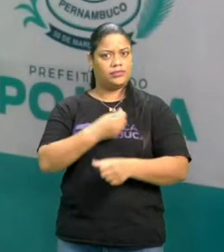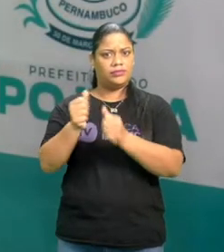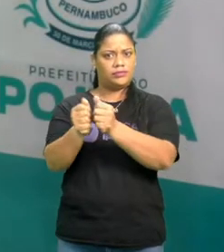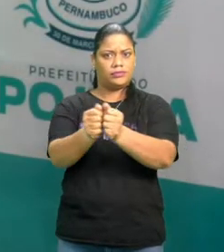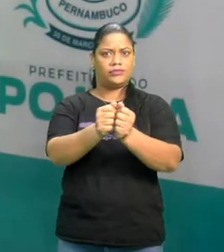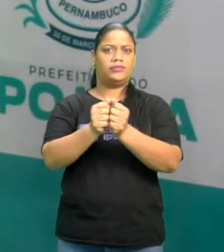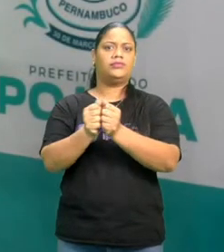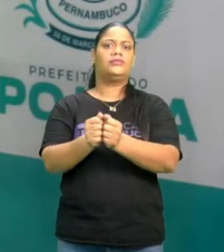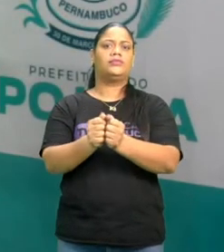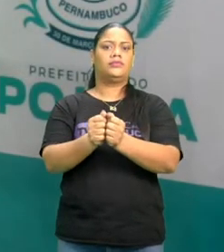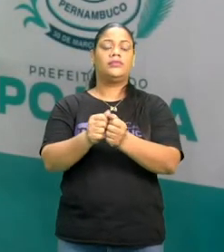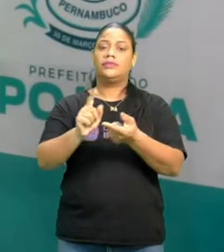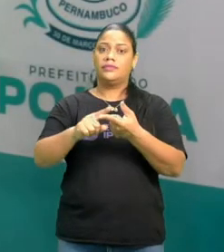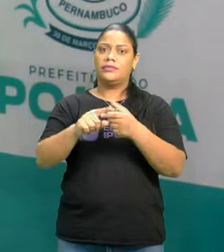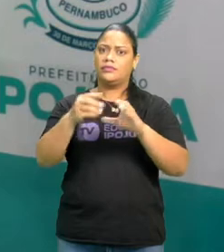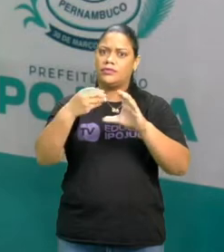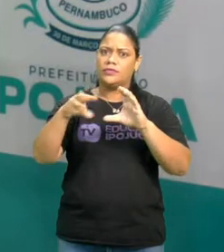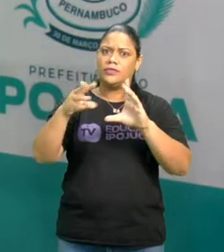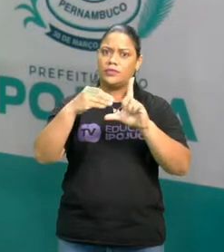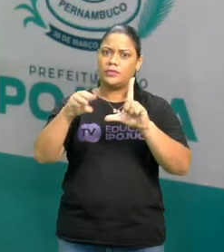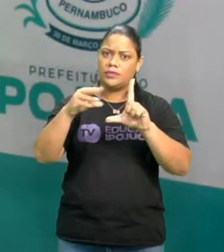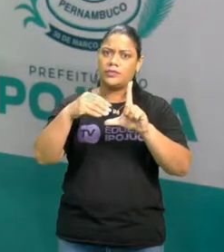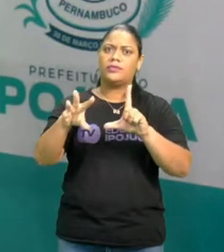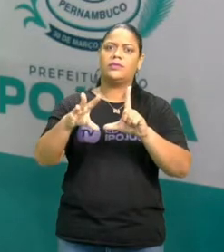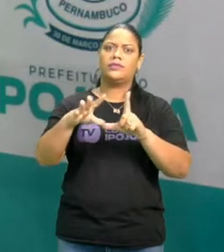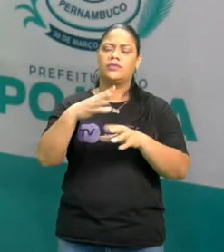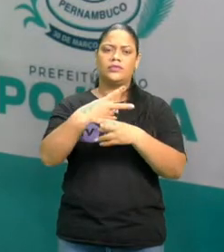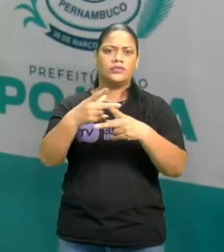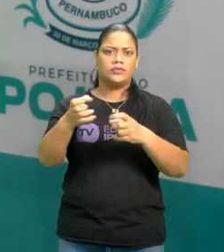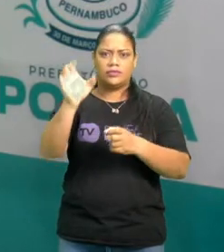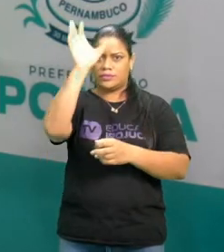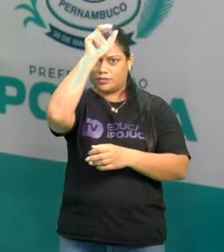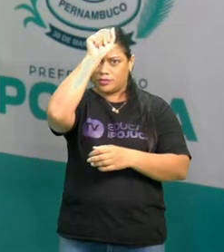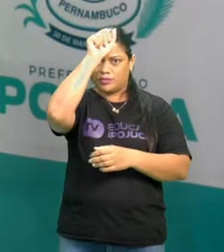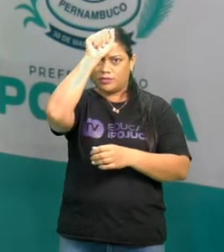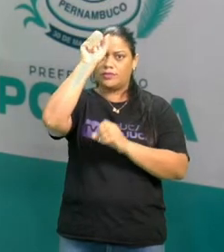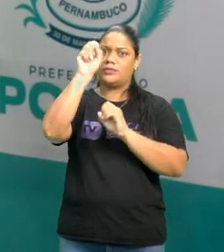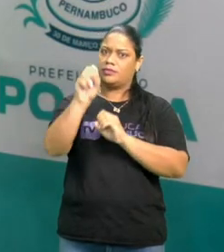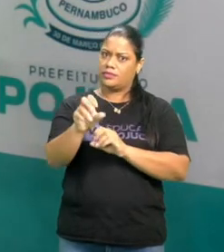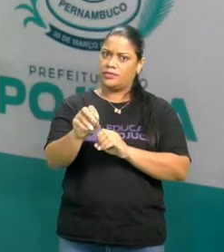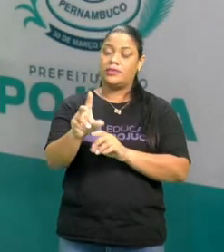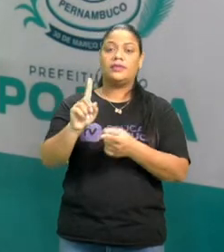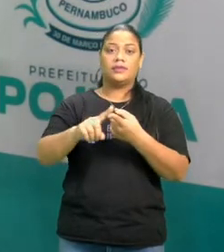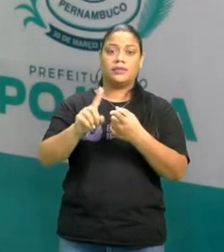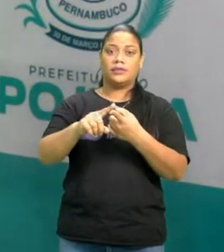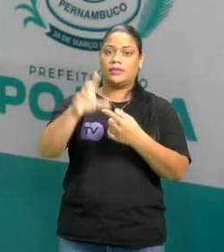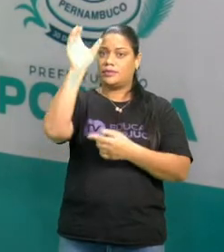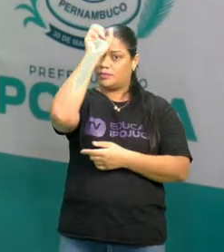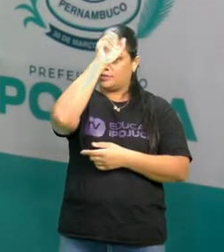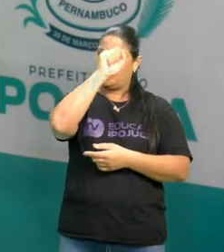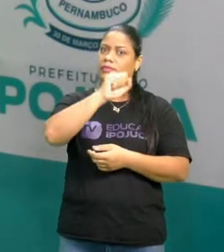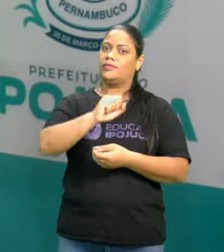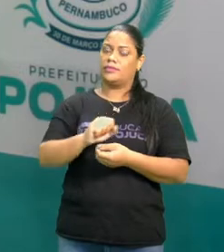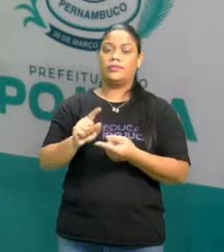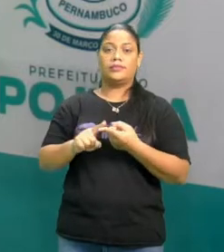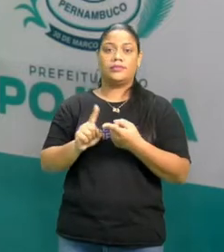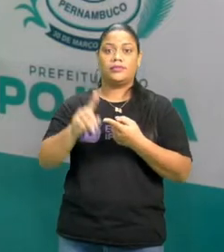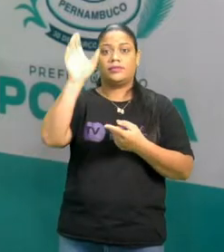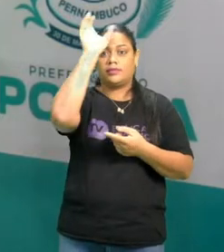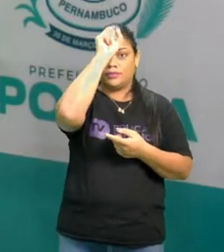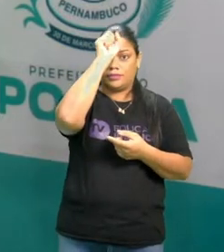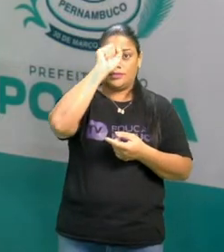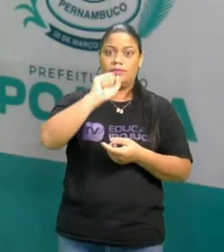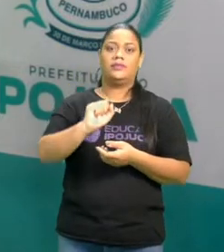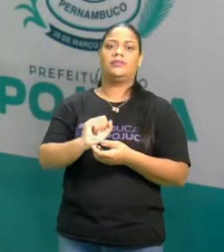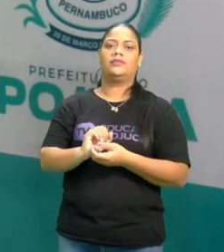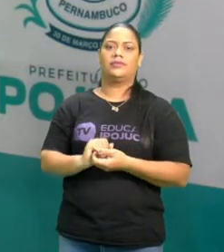E compartilhar com ela nossos conhecimentos e aprender com ela também. Porque a aprendizagem